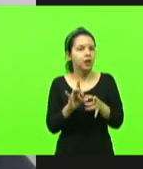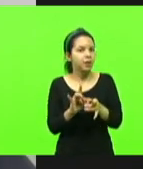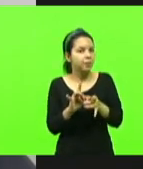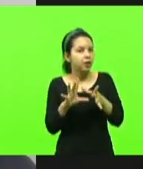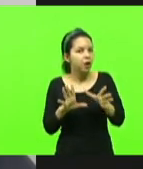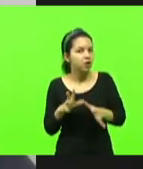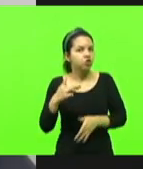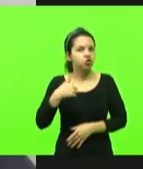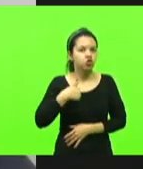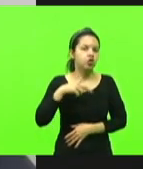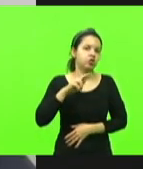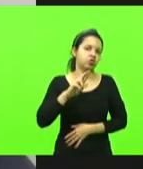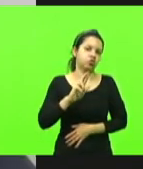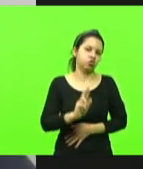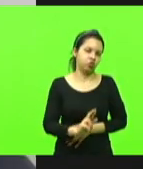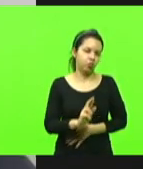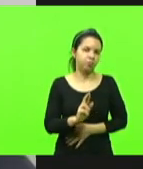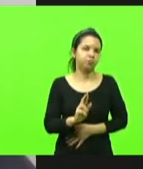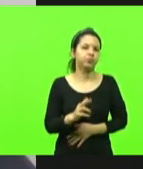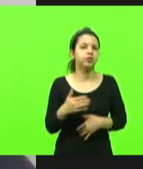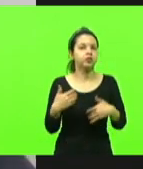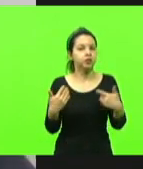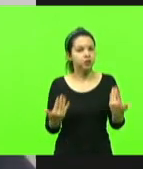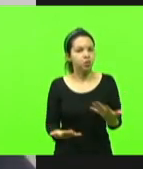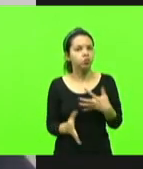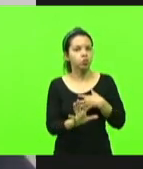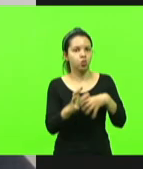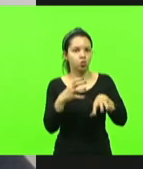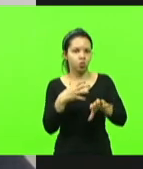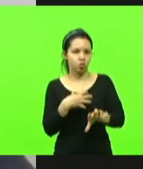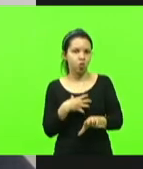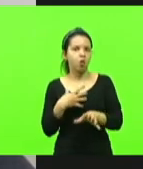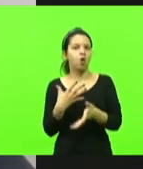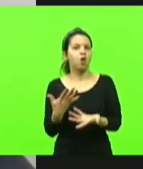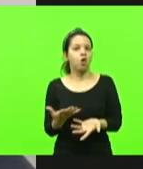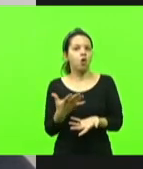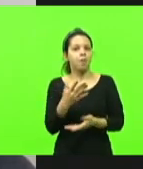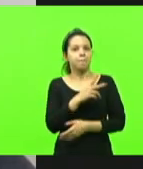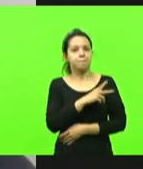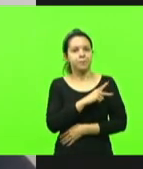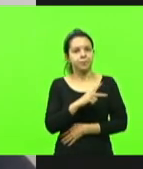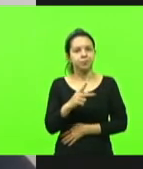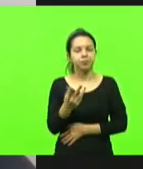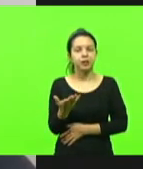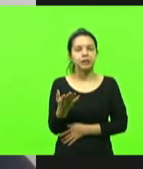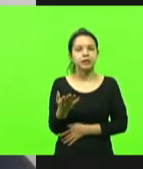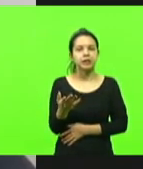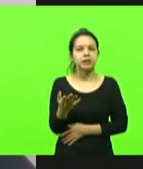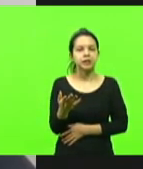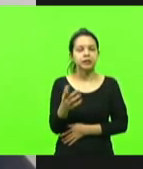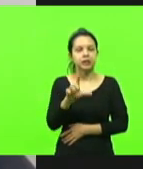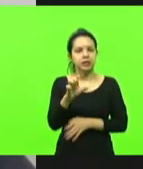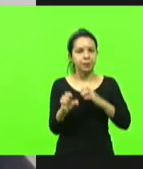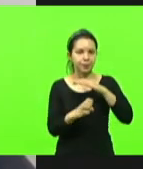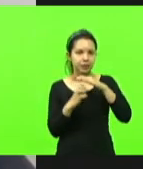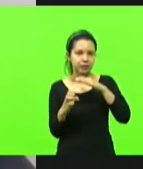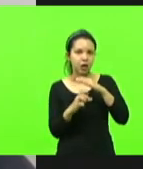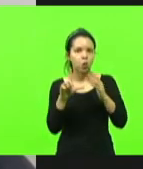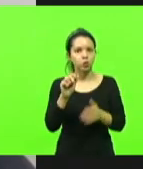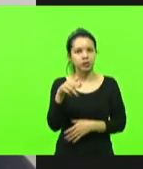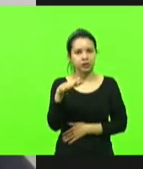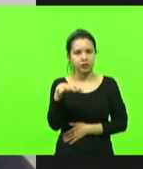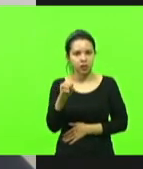religião, então, nossa solidariedade ao empresário Luciano Hang, também ao presidente Bolsonaro, que